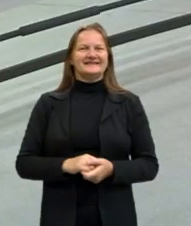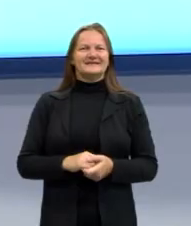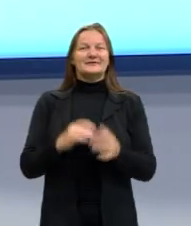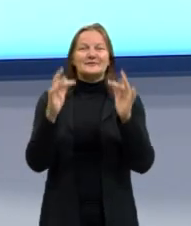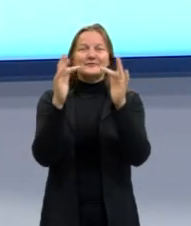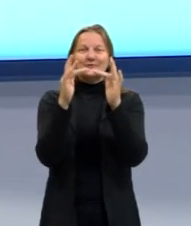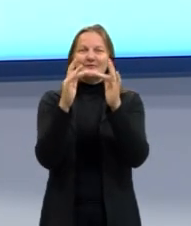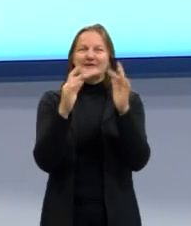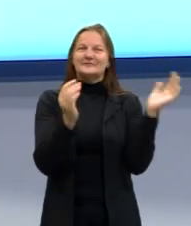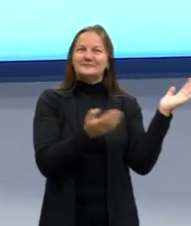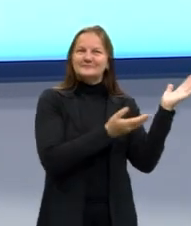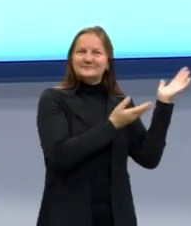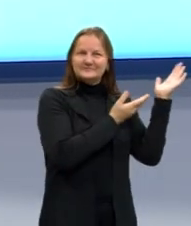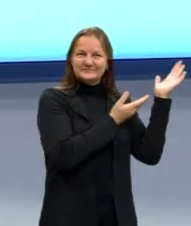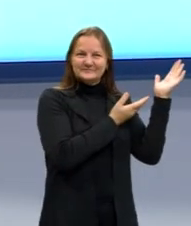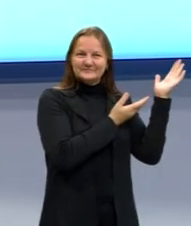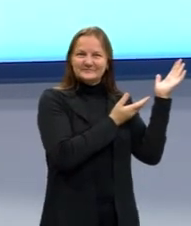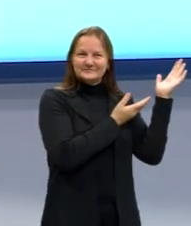contatos.